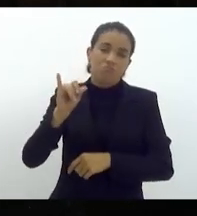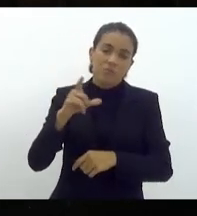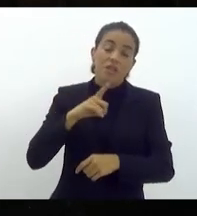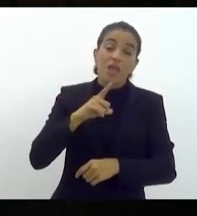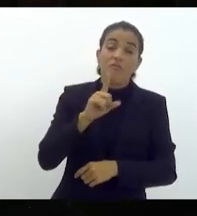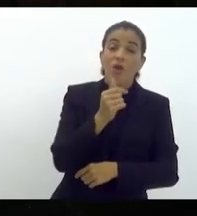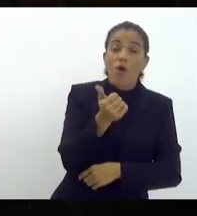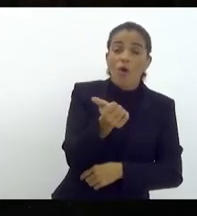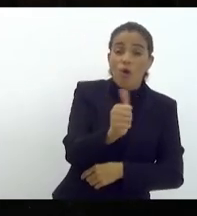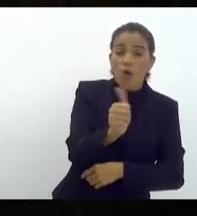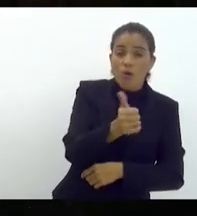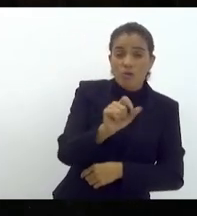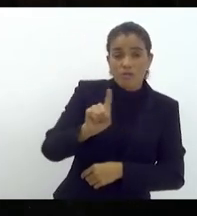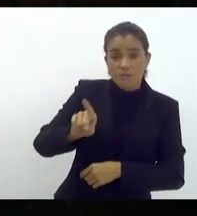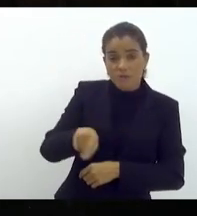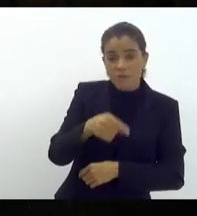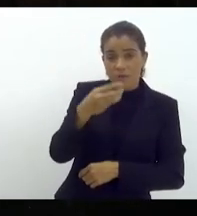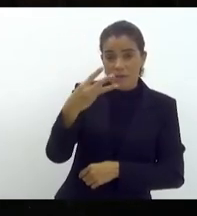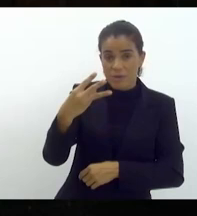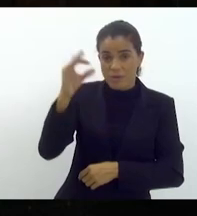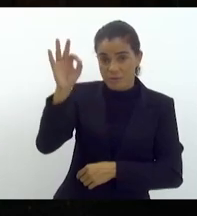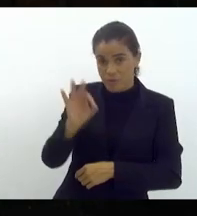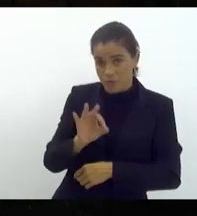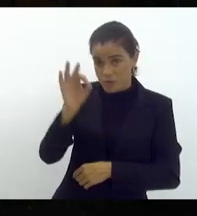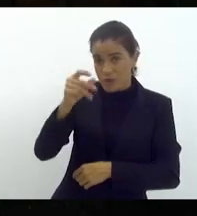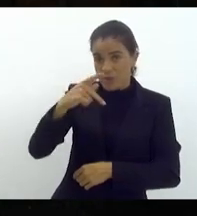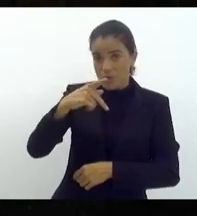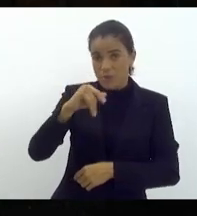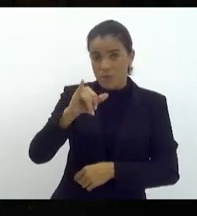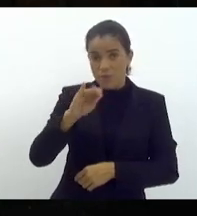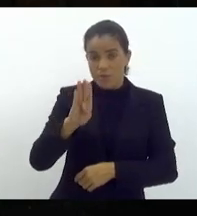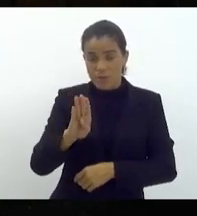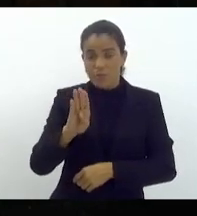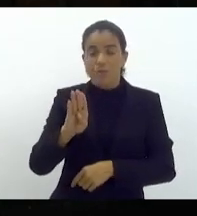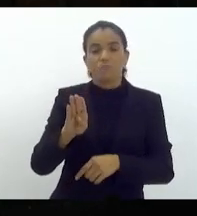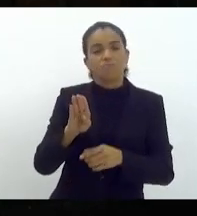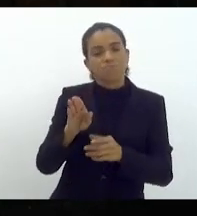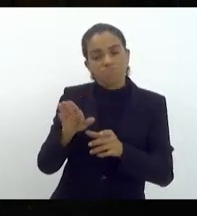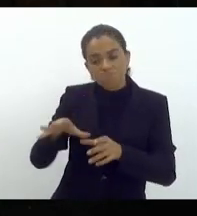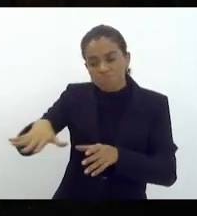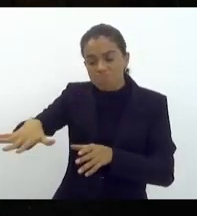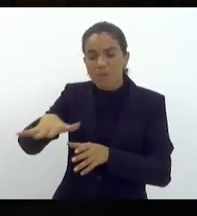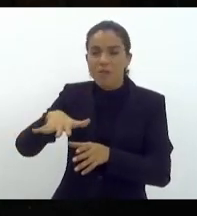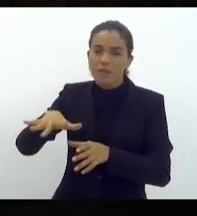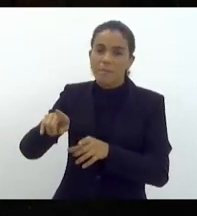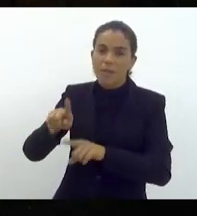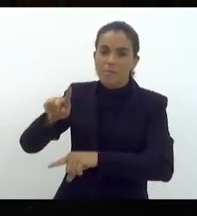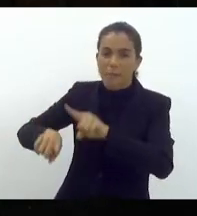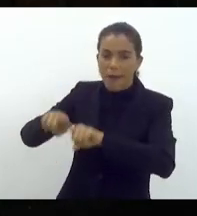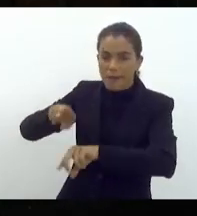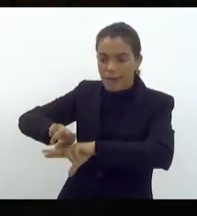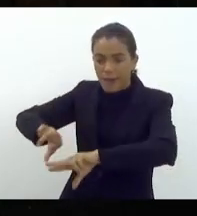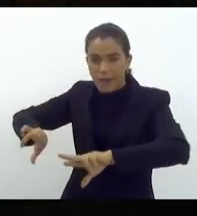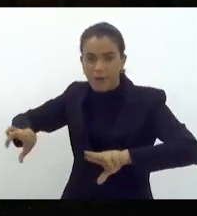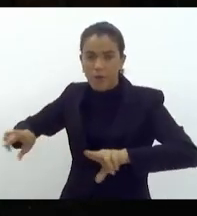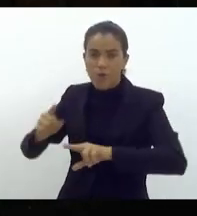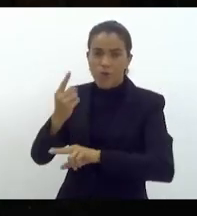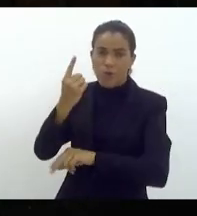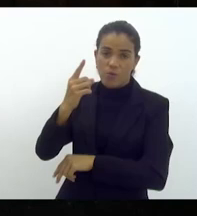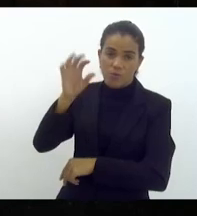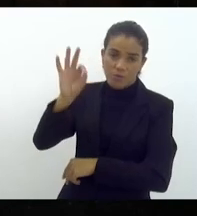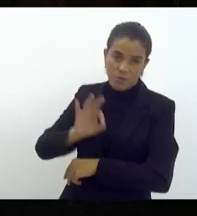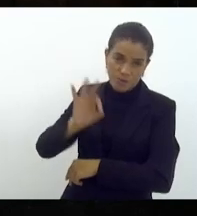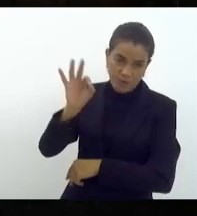11,3% do PIB e o segmento de insumo, 1%.